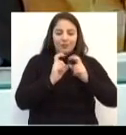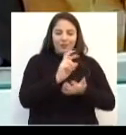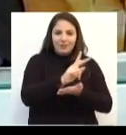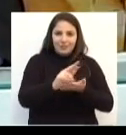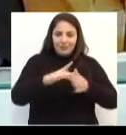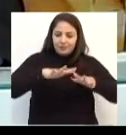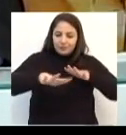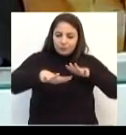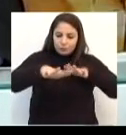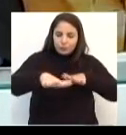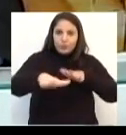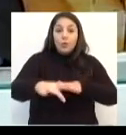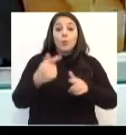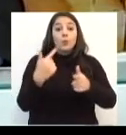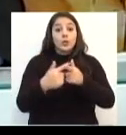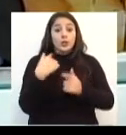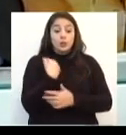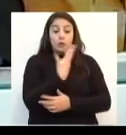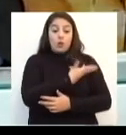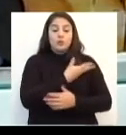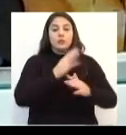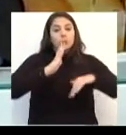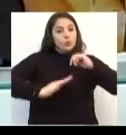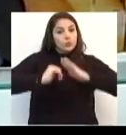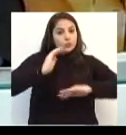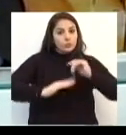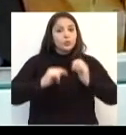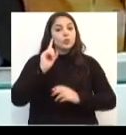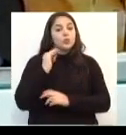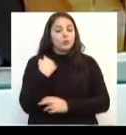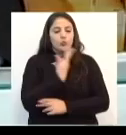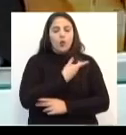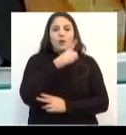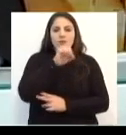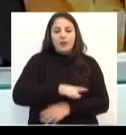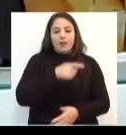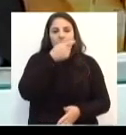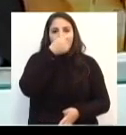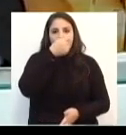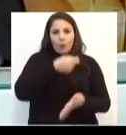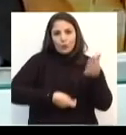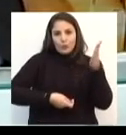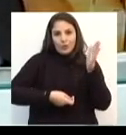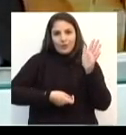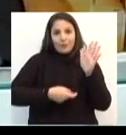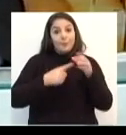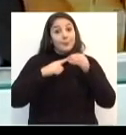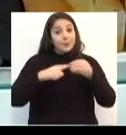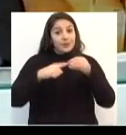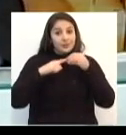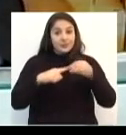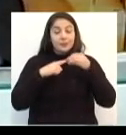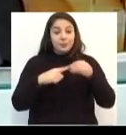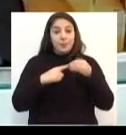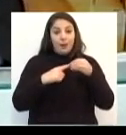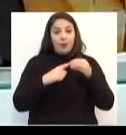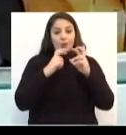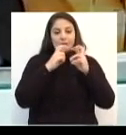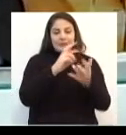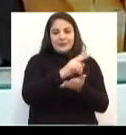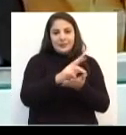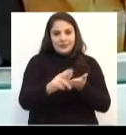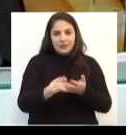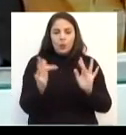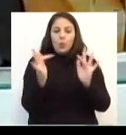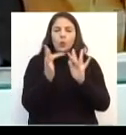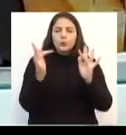porque ela é feita e construída por nós mesmos. Nós somos os atores protagonistas. Essa convivência pacífica